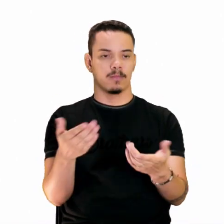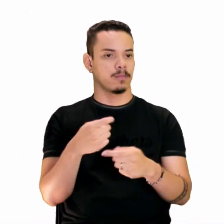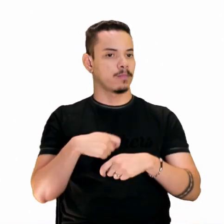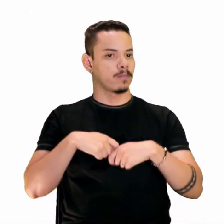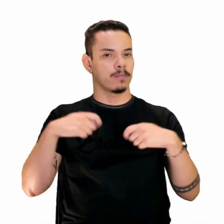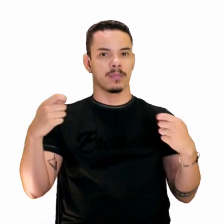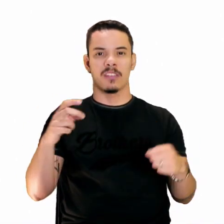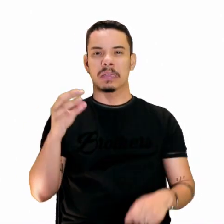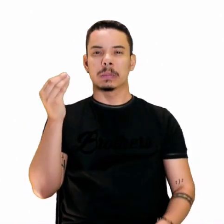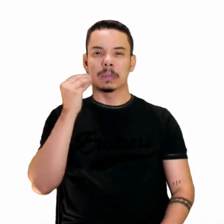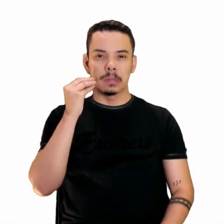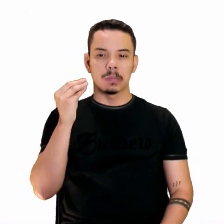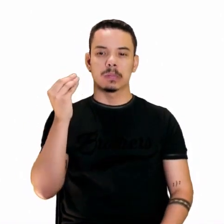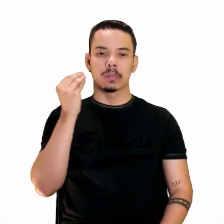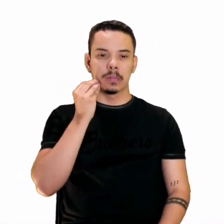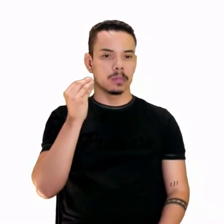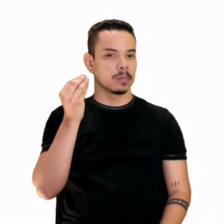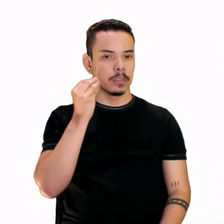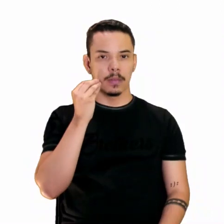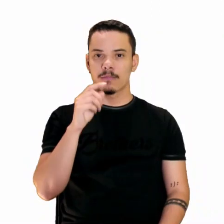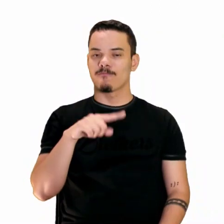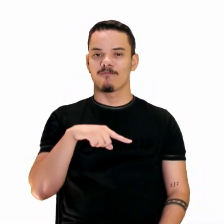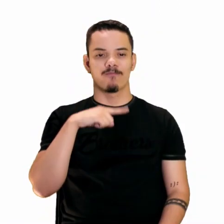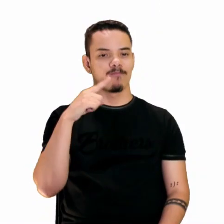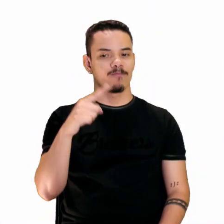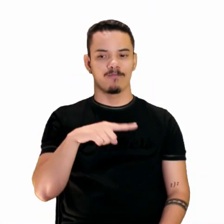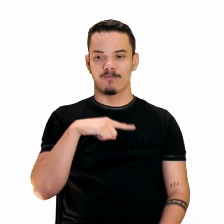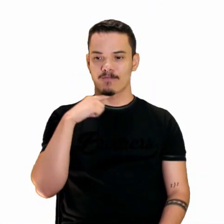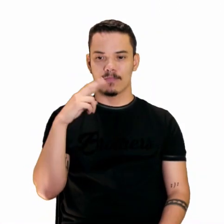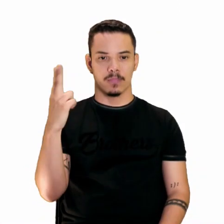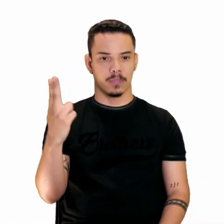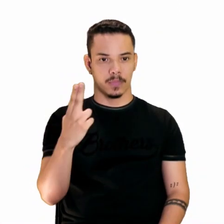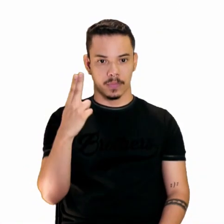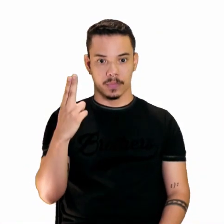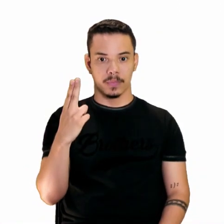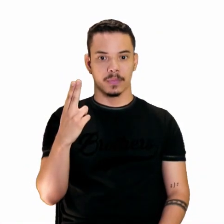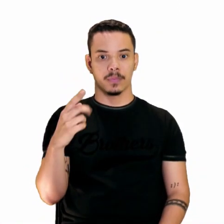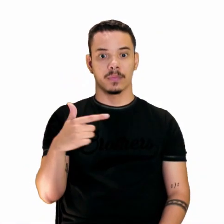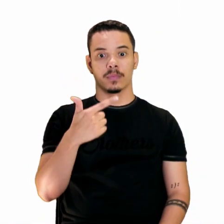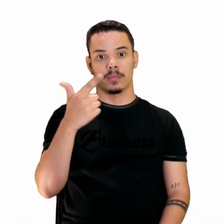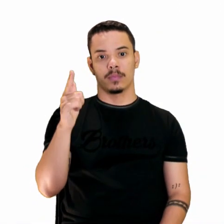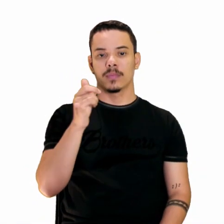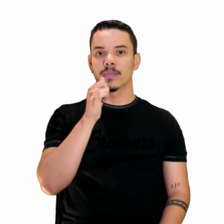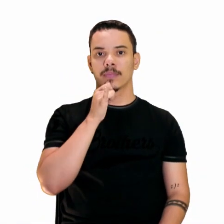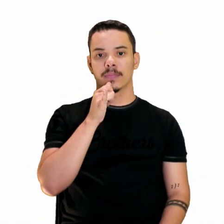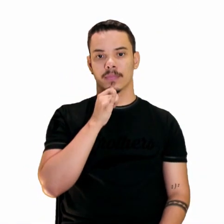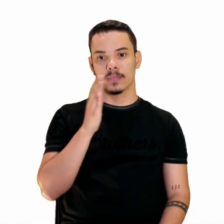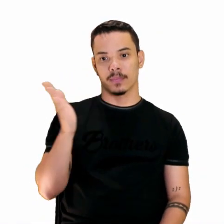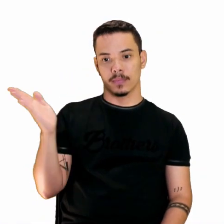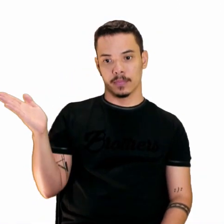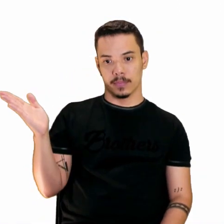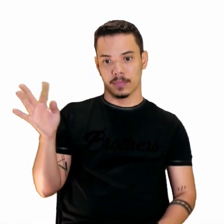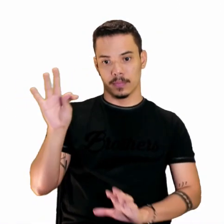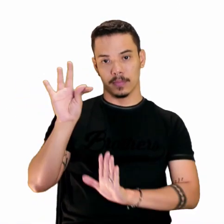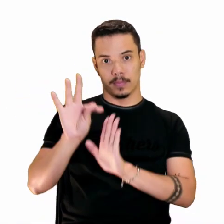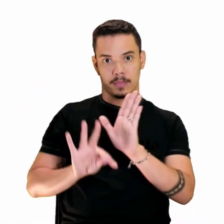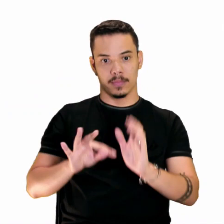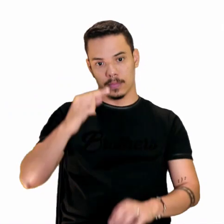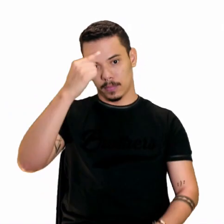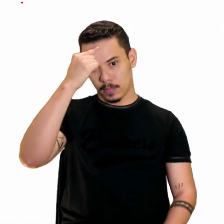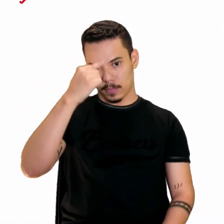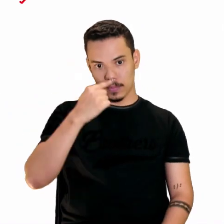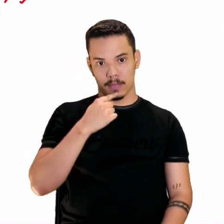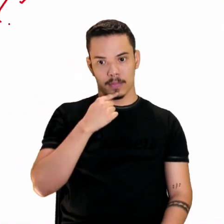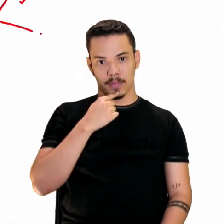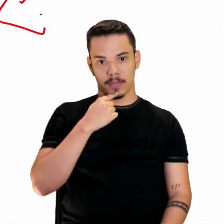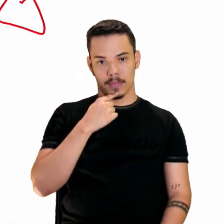Vai espremer, espremer, espremer e não vai sair. Ok? Aqui, outro exemplo agora, o nosso texto imagético, né? Vamos fazer aí a